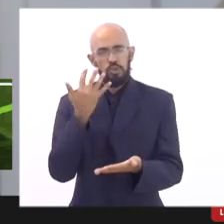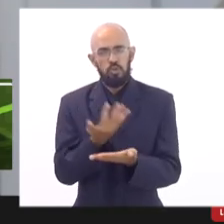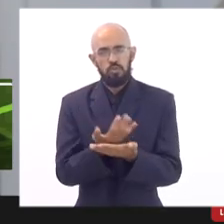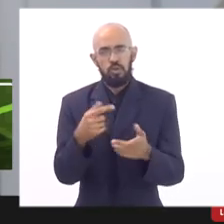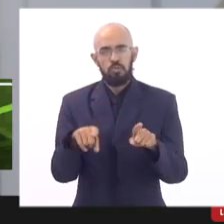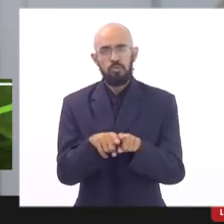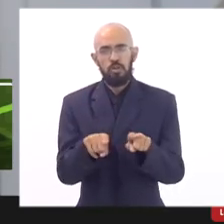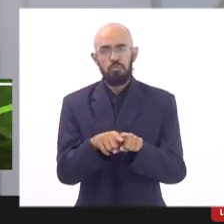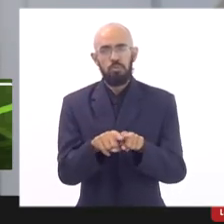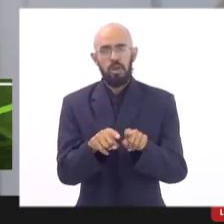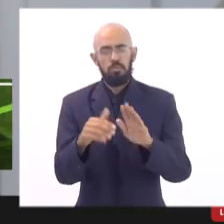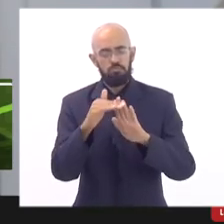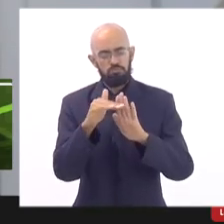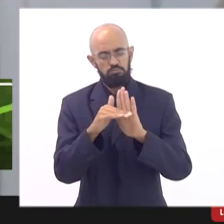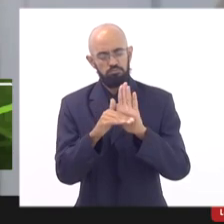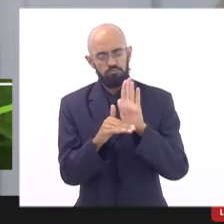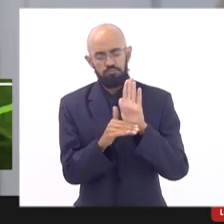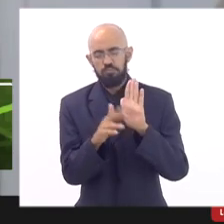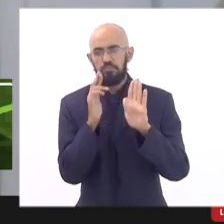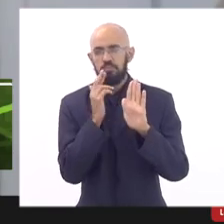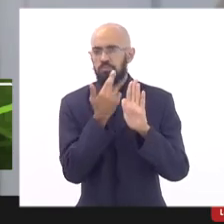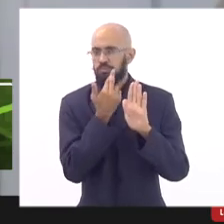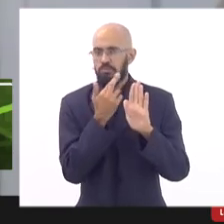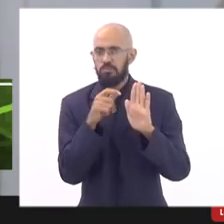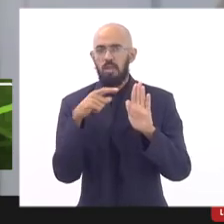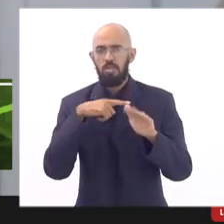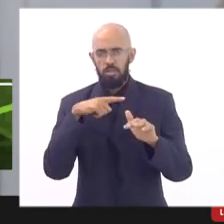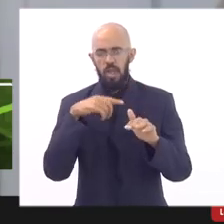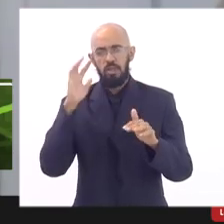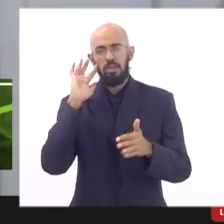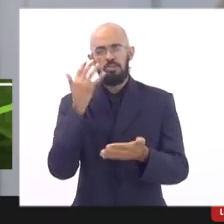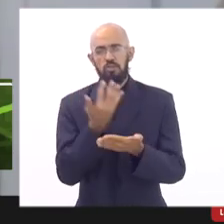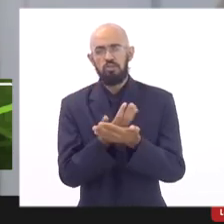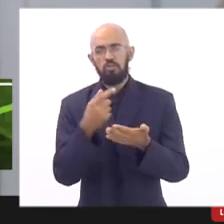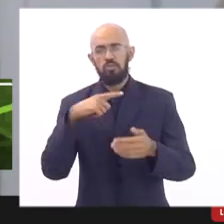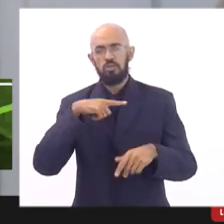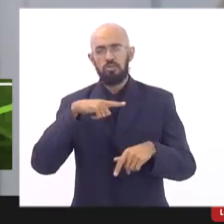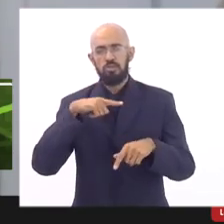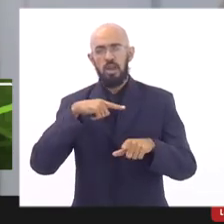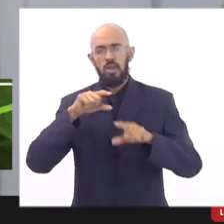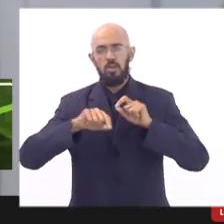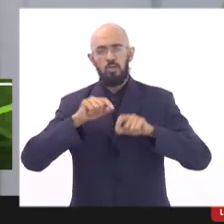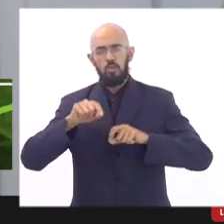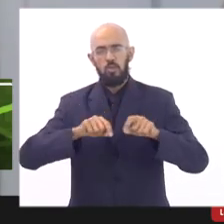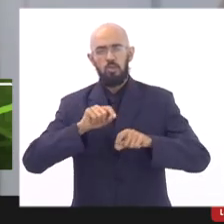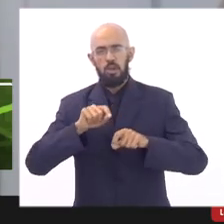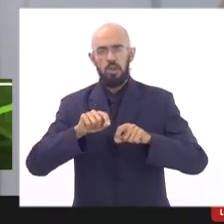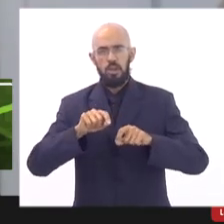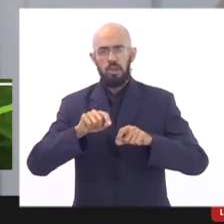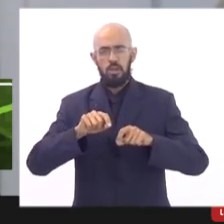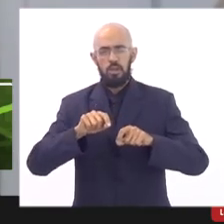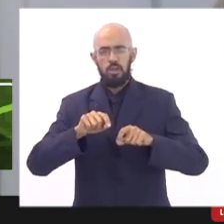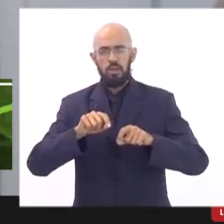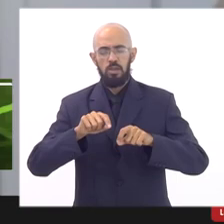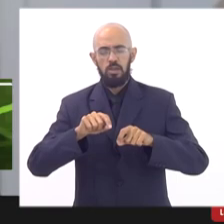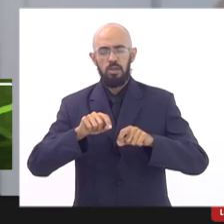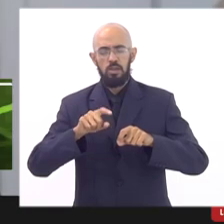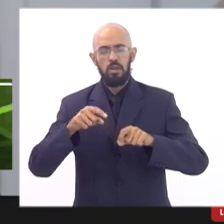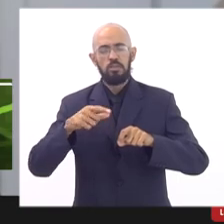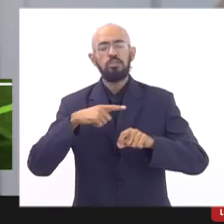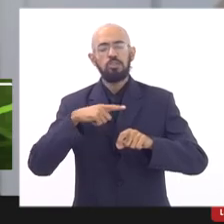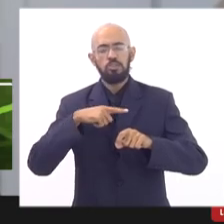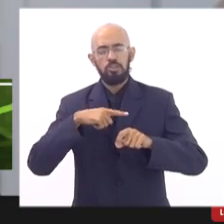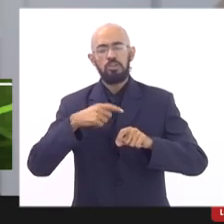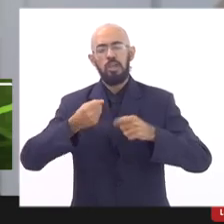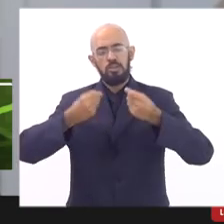cardápio desses ajustes e ali nas resoluções a gente e no próprio cardápio a gente já especifica os